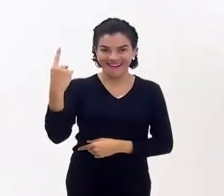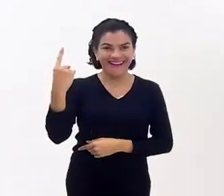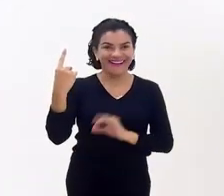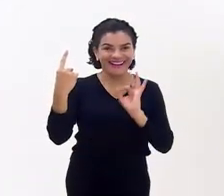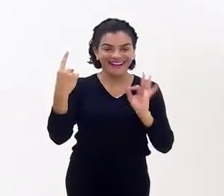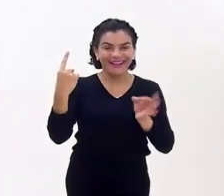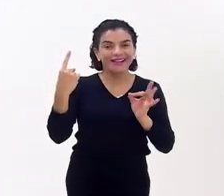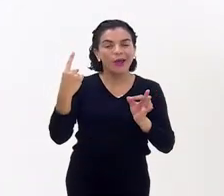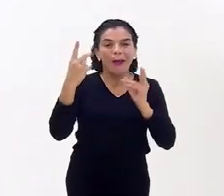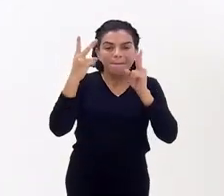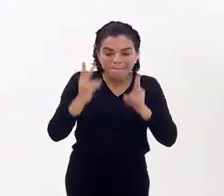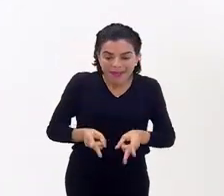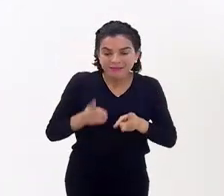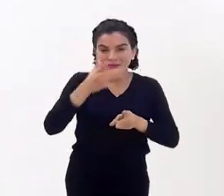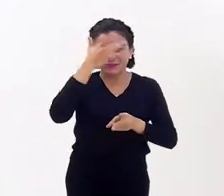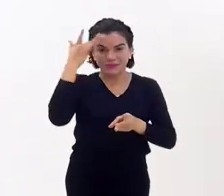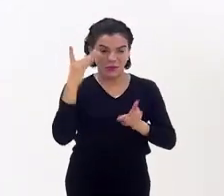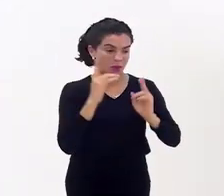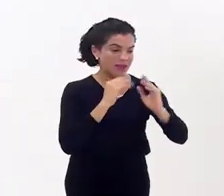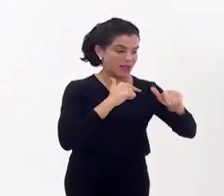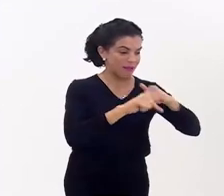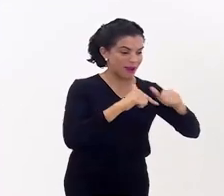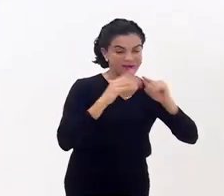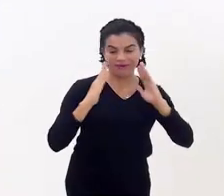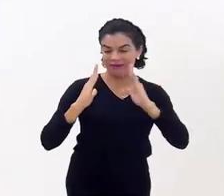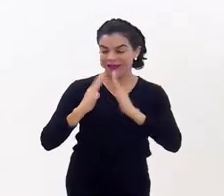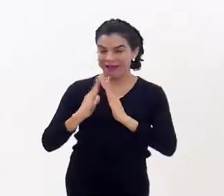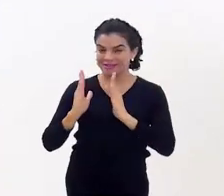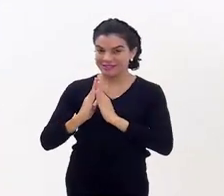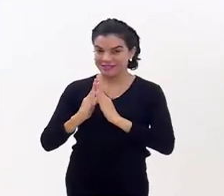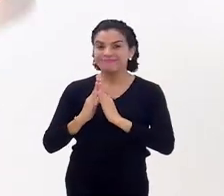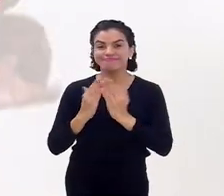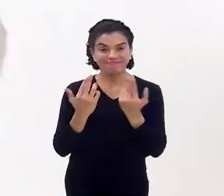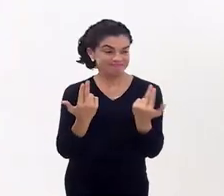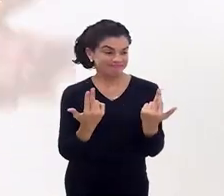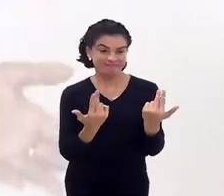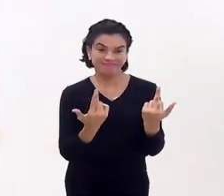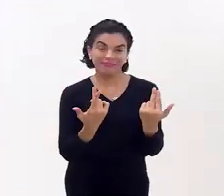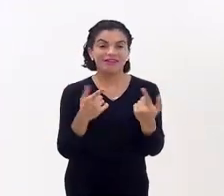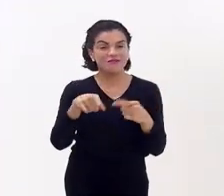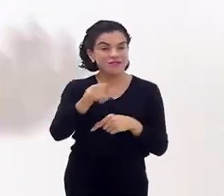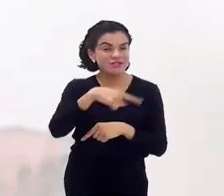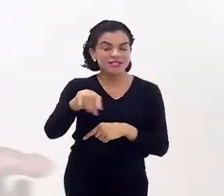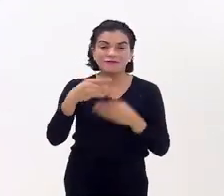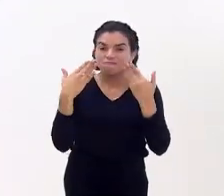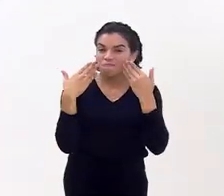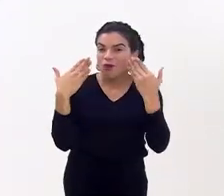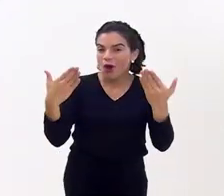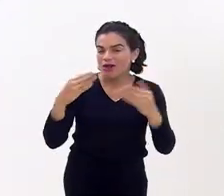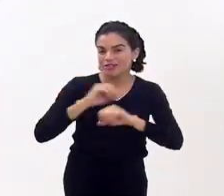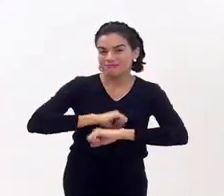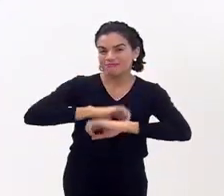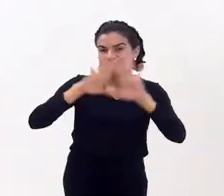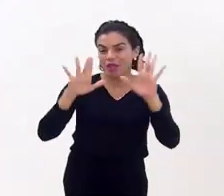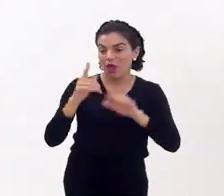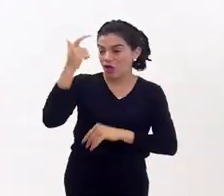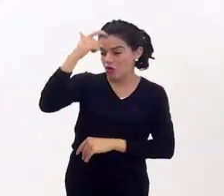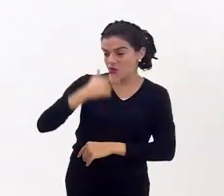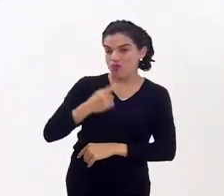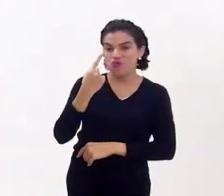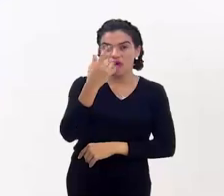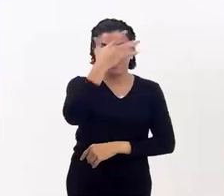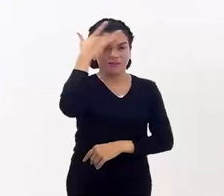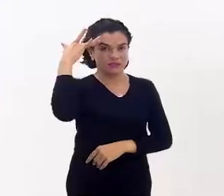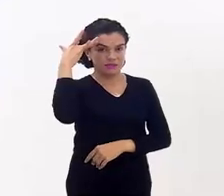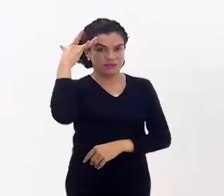coisa só. Então, você é a mesma pessoa no trabalho, na casa. E eu acho que é isso que vocês deixam muito claro. Você